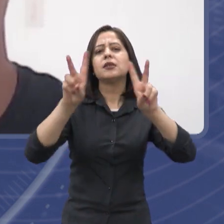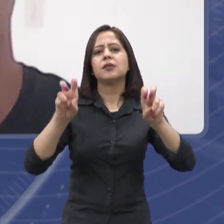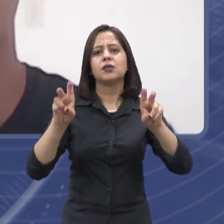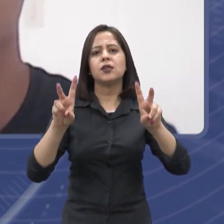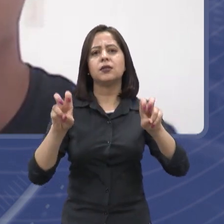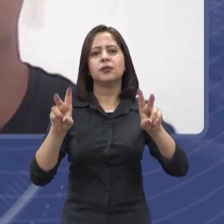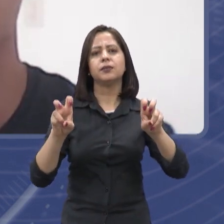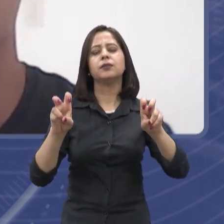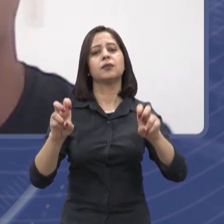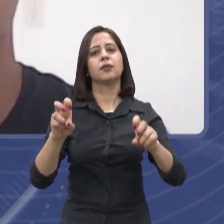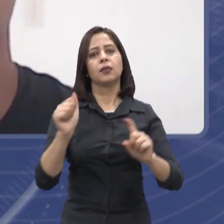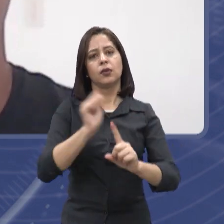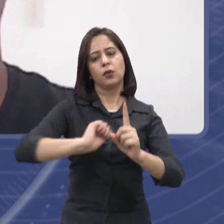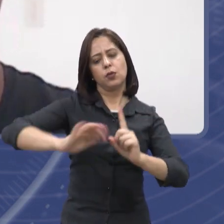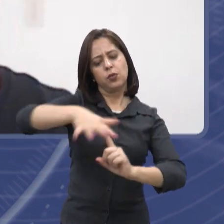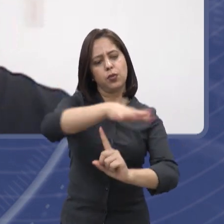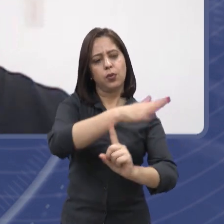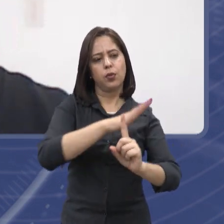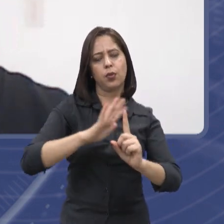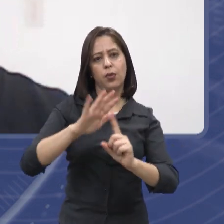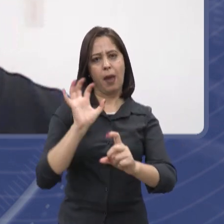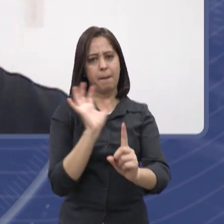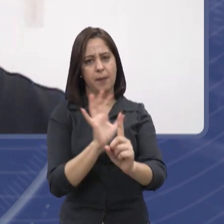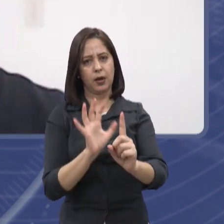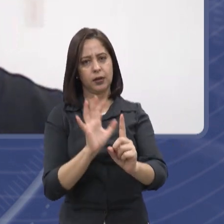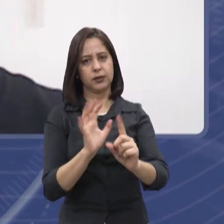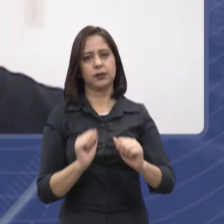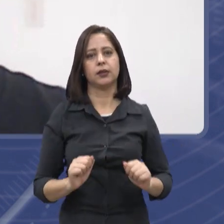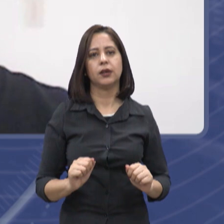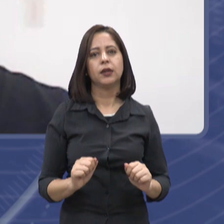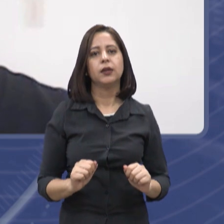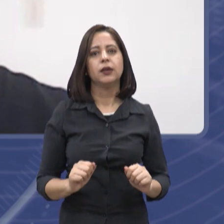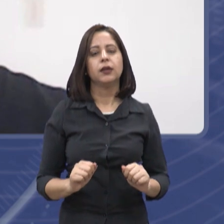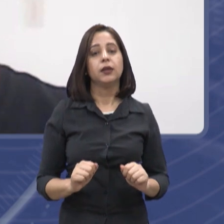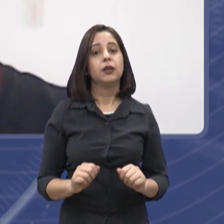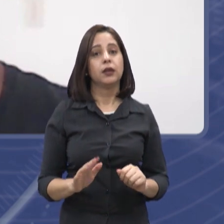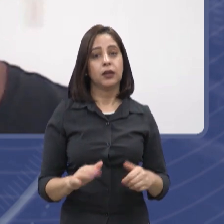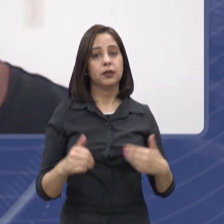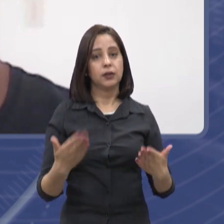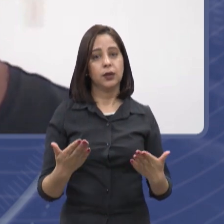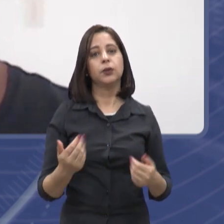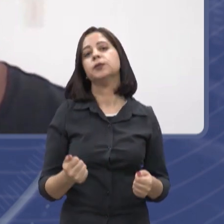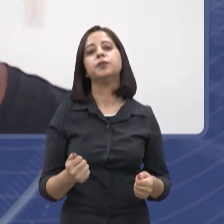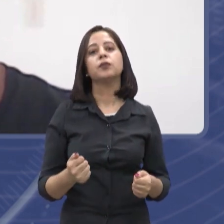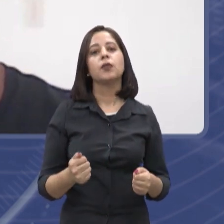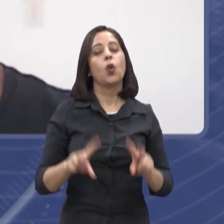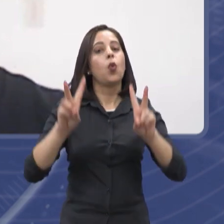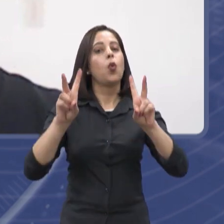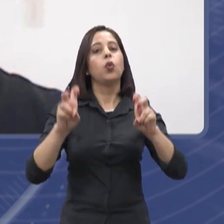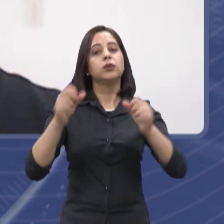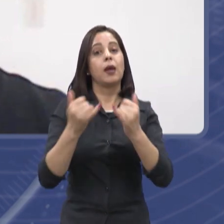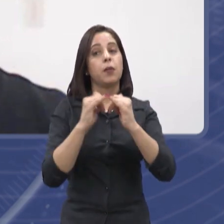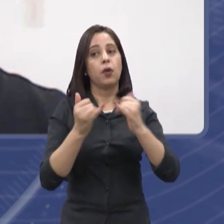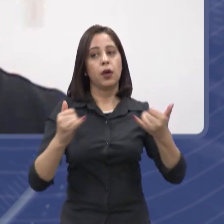impactos ambientais em relação à geração de energia. Então, estou à disposição. Na parte técnica, em termos de geração de energia, a gente